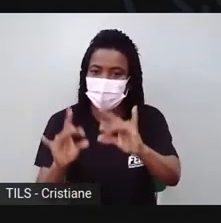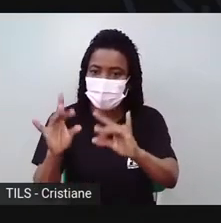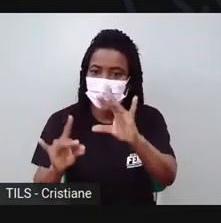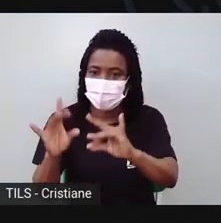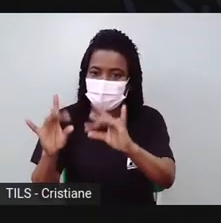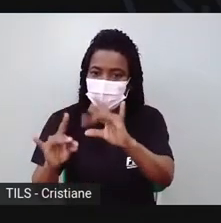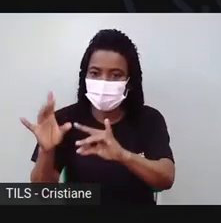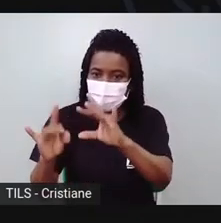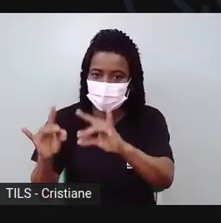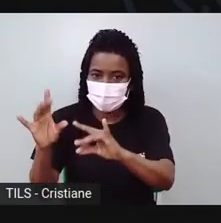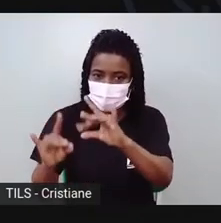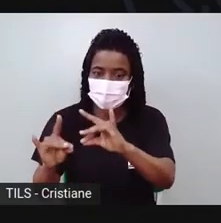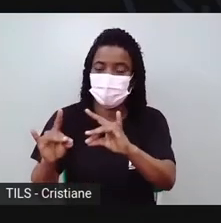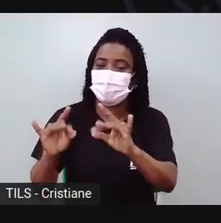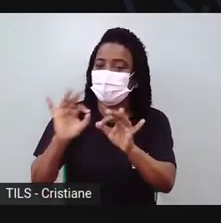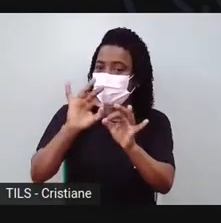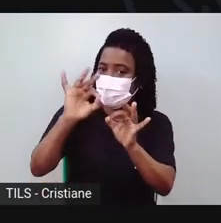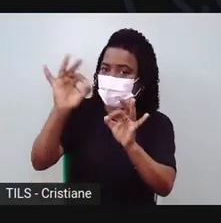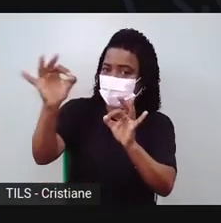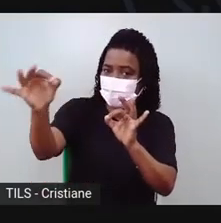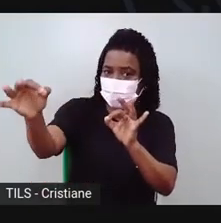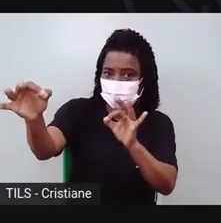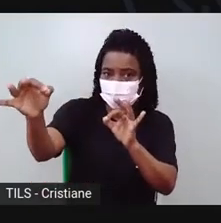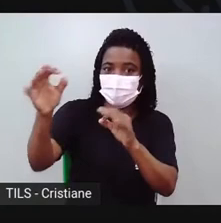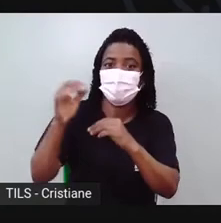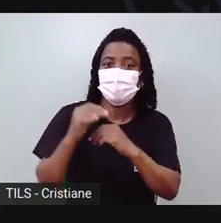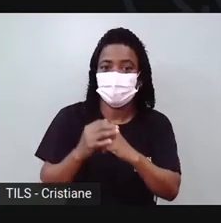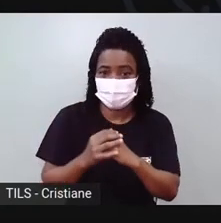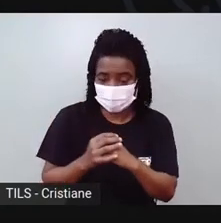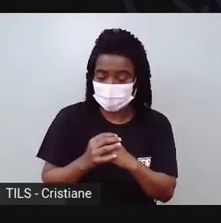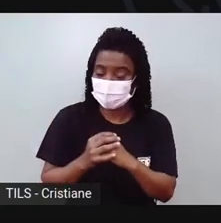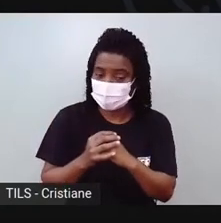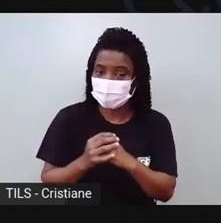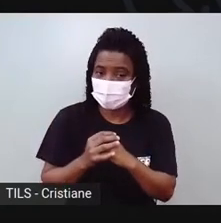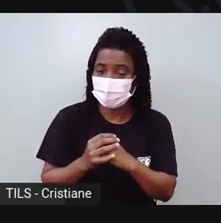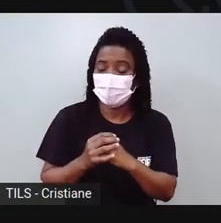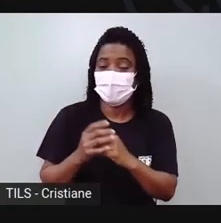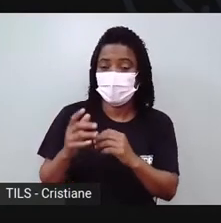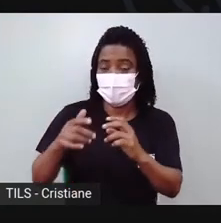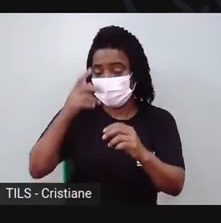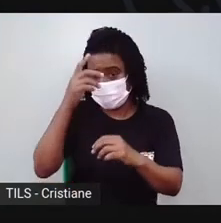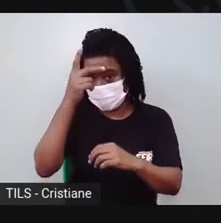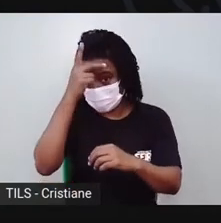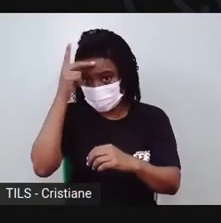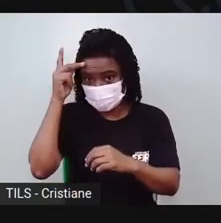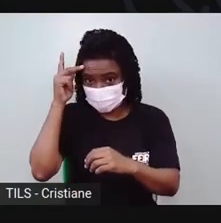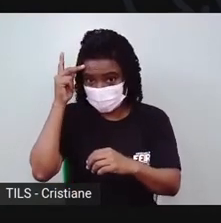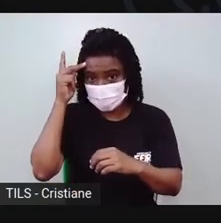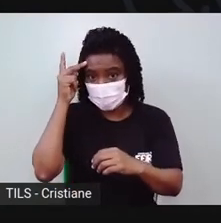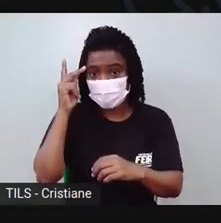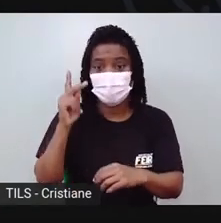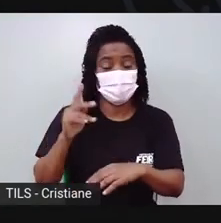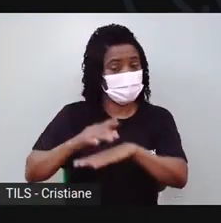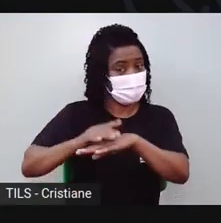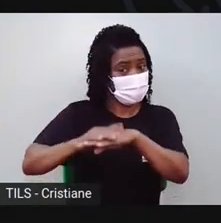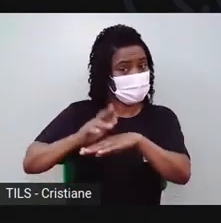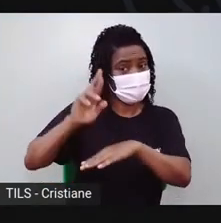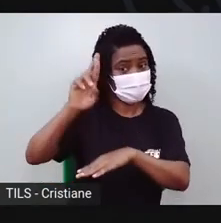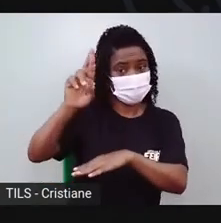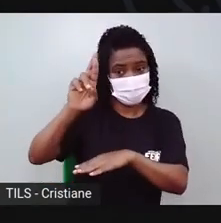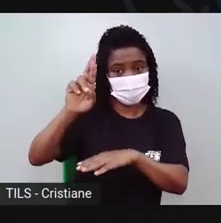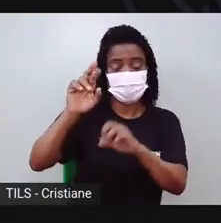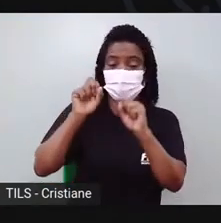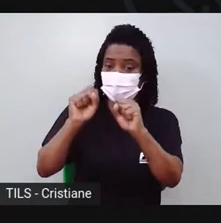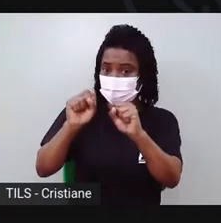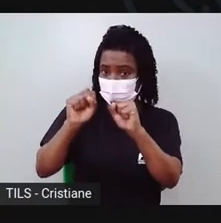preservadas, sabe? Fica lá pra quem trabalha com barro, com cerâmica. Aí só elas podem retirar. Elas têm até uma